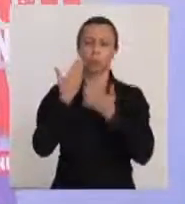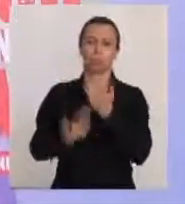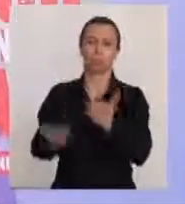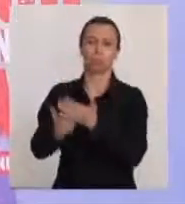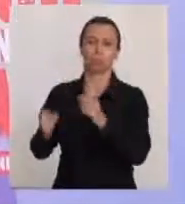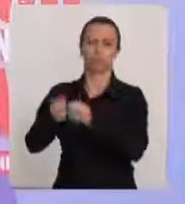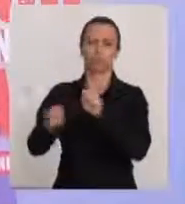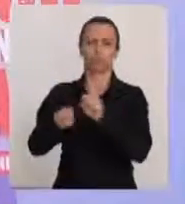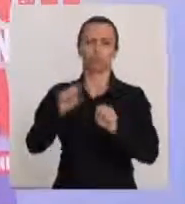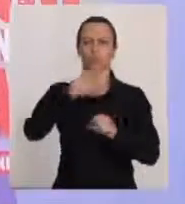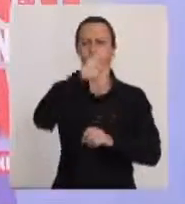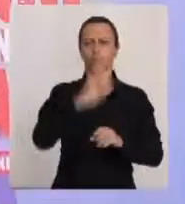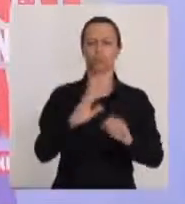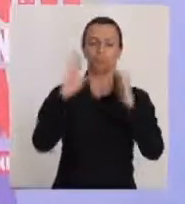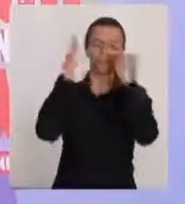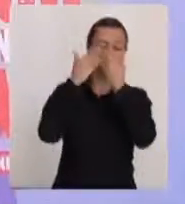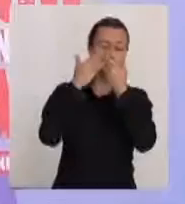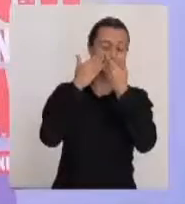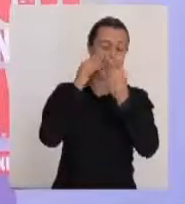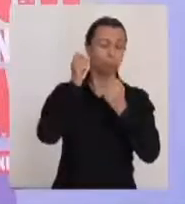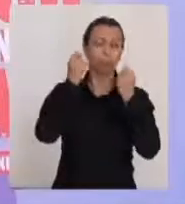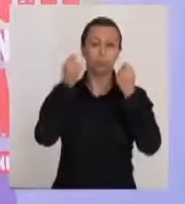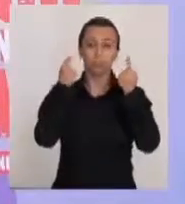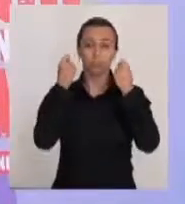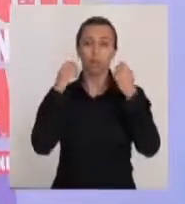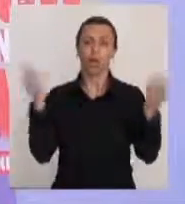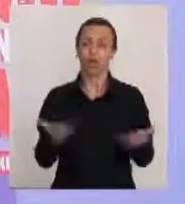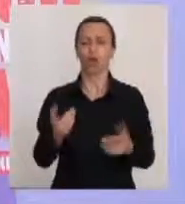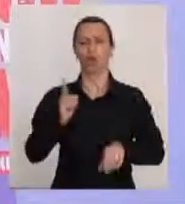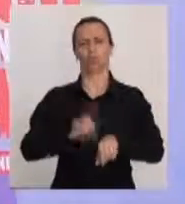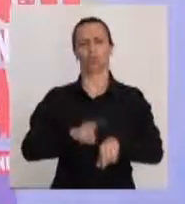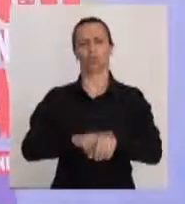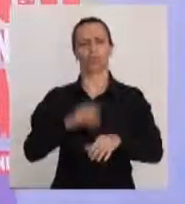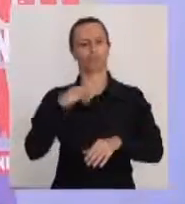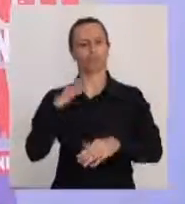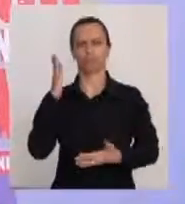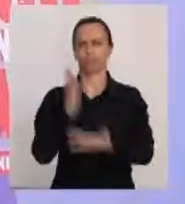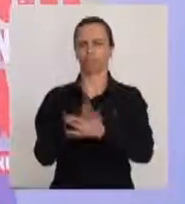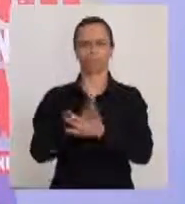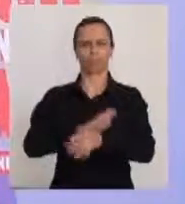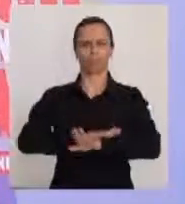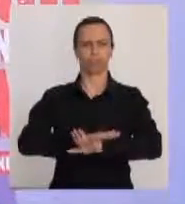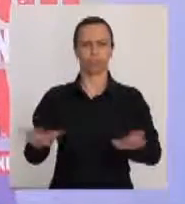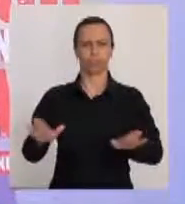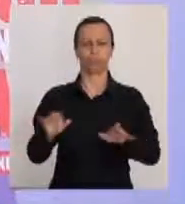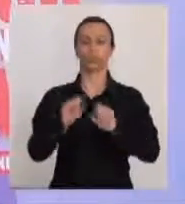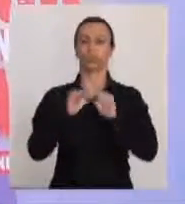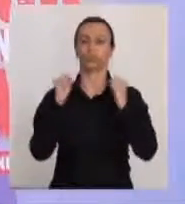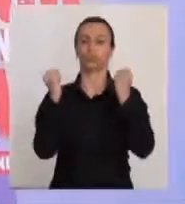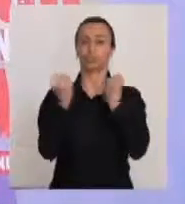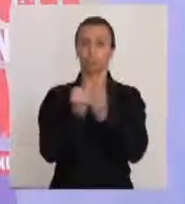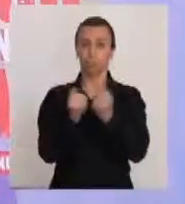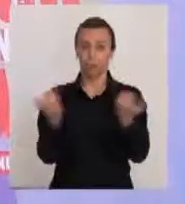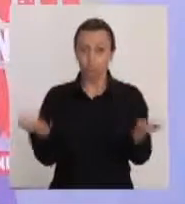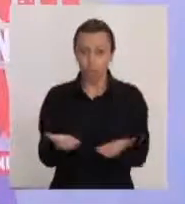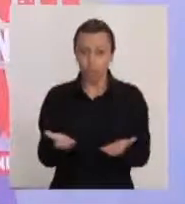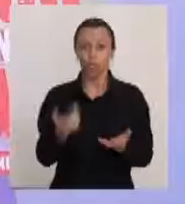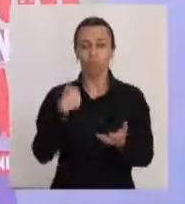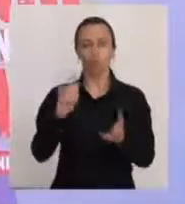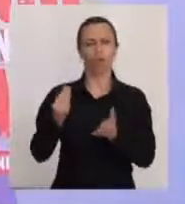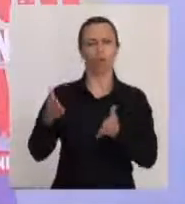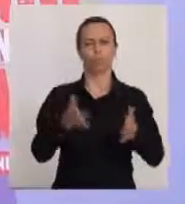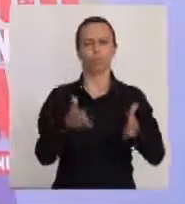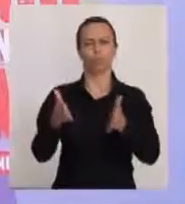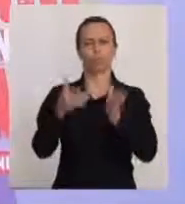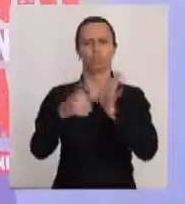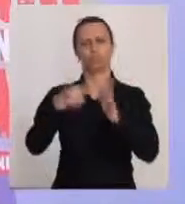pelos seus antiquiridos e o Brasil fechar os olhos para essa barbárie. Acredito que está na hora de a gente dar um basta nisso. Esse seminário vai